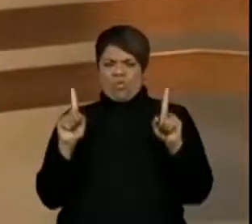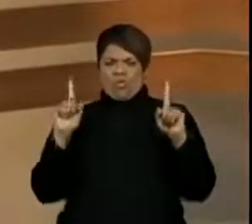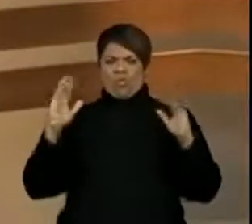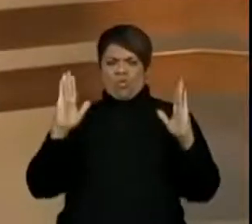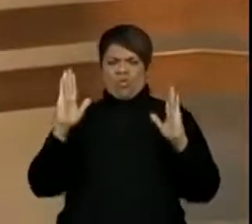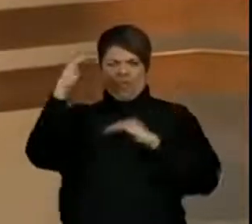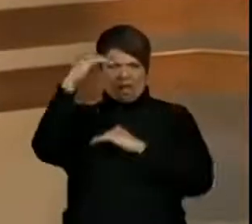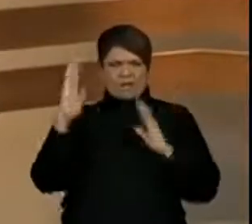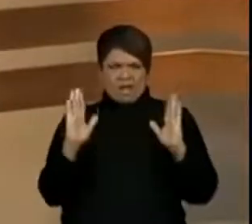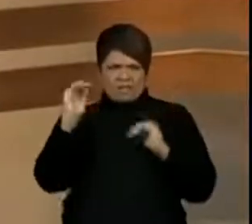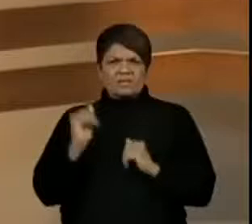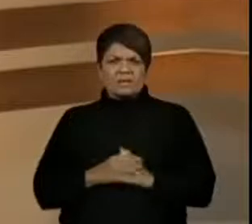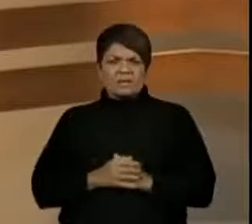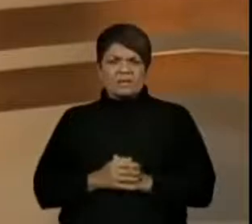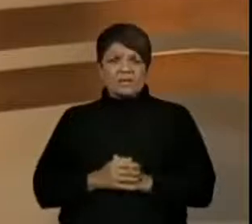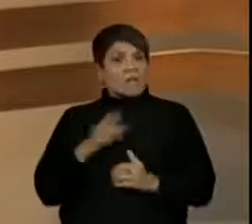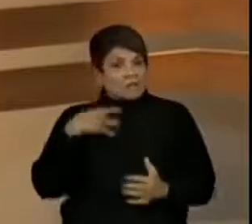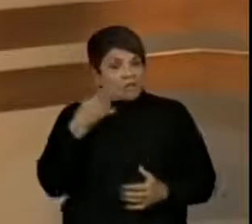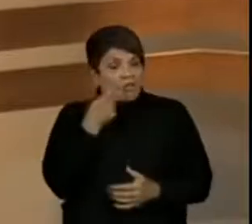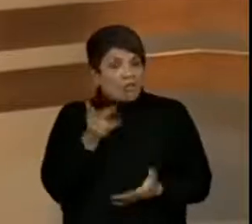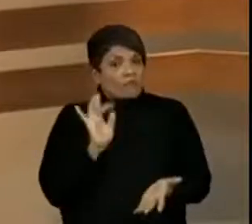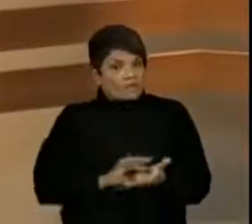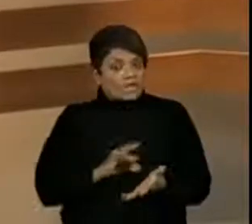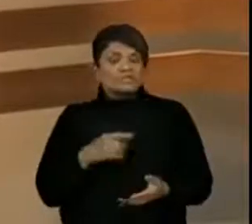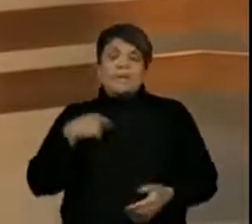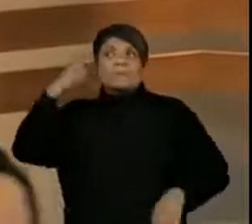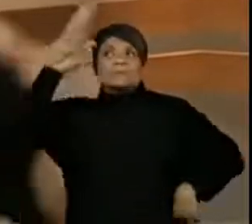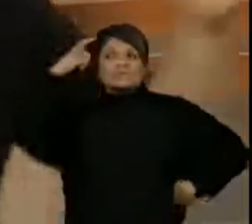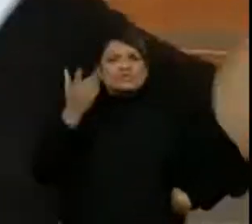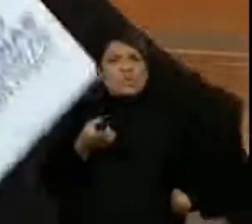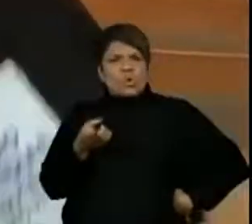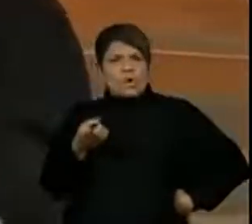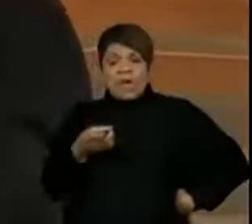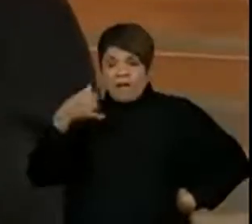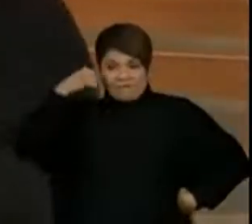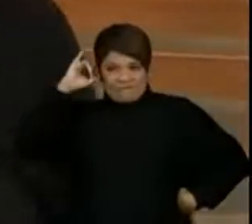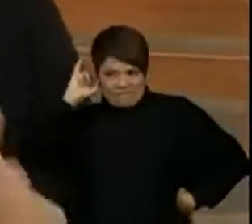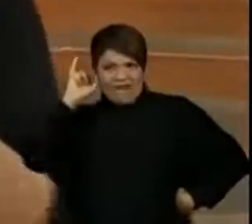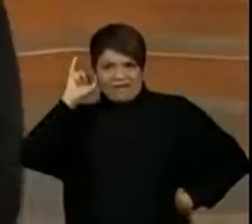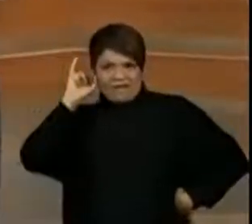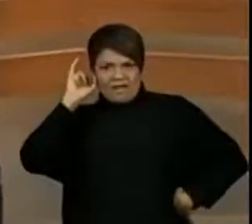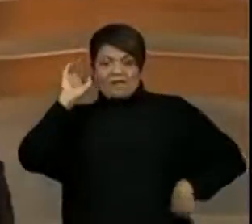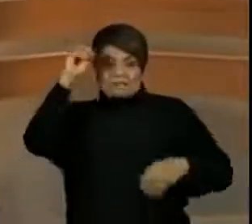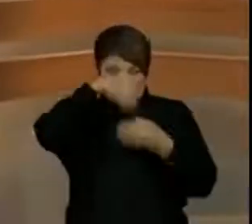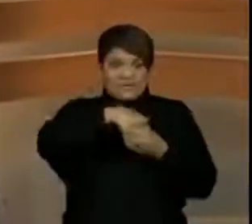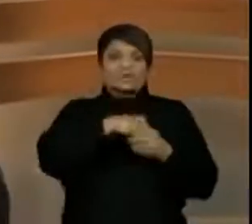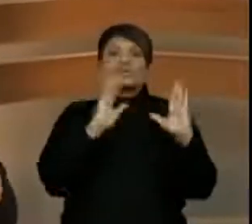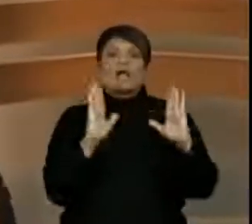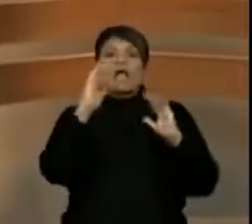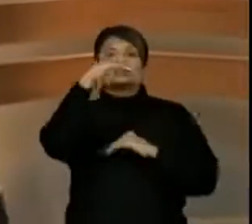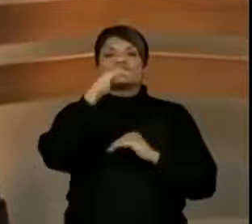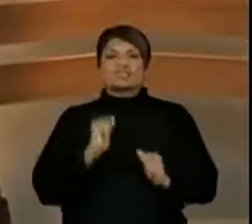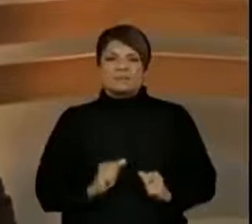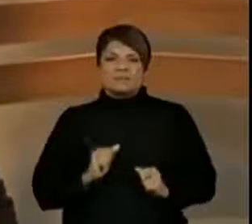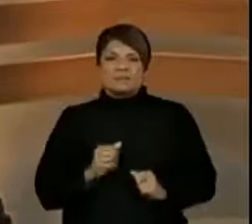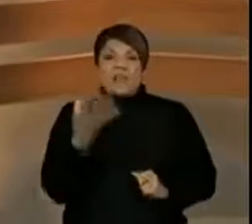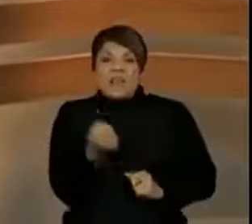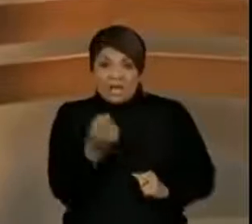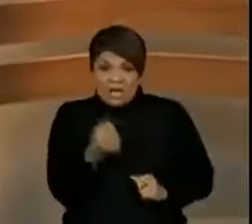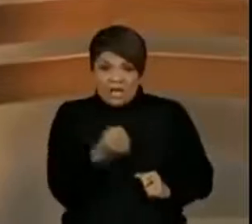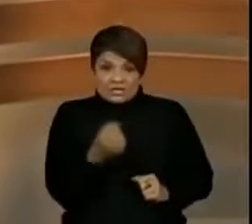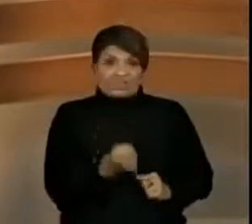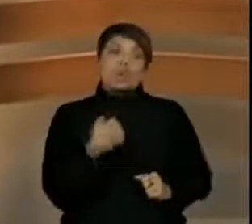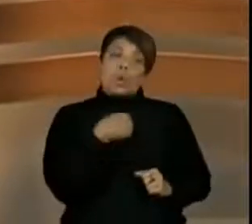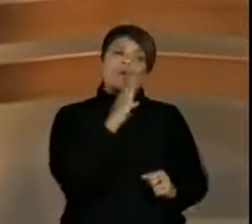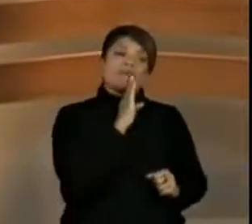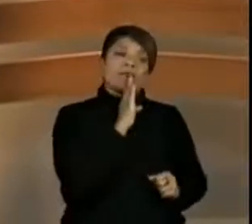verdade, ele não estava brincando com a professora. Ele achava que a vaca devia ser quadrada, porque todo o leite que ele conhecia